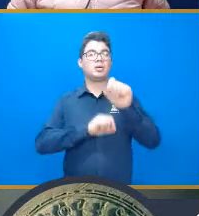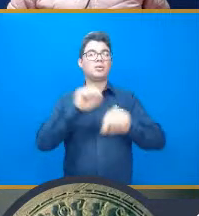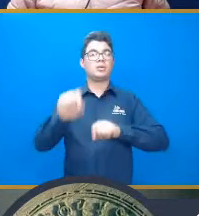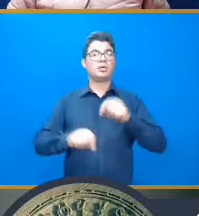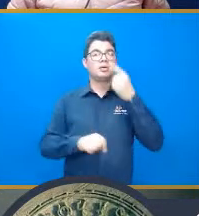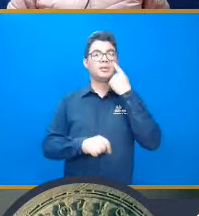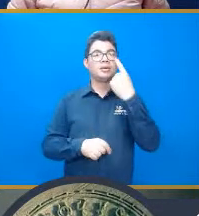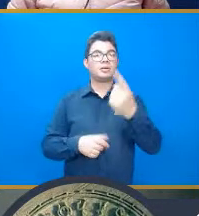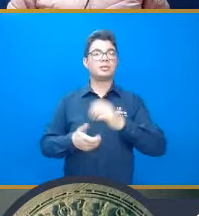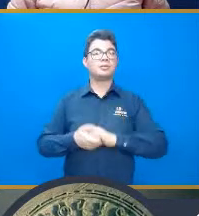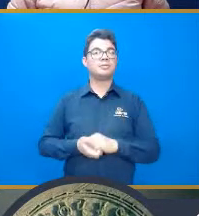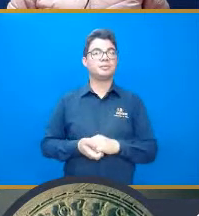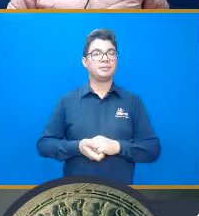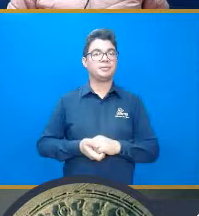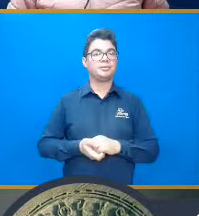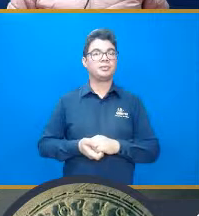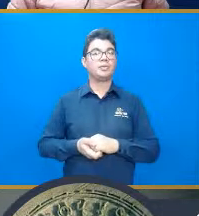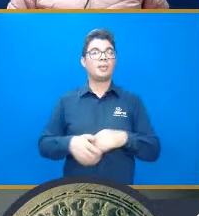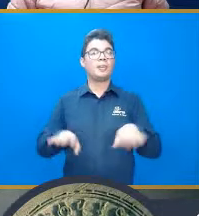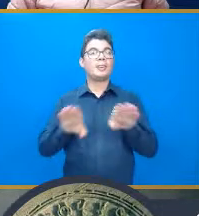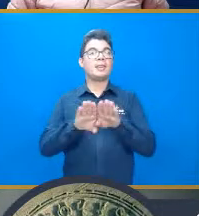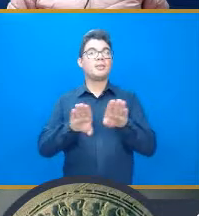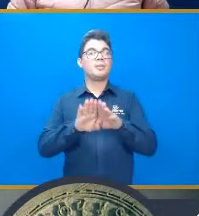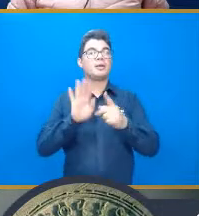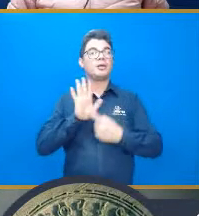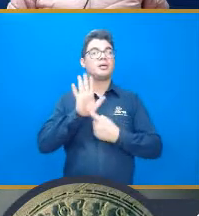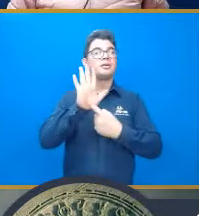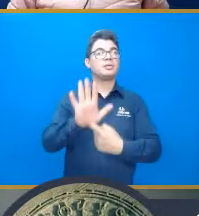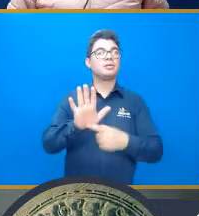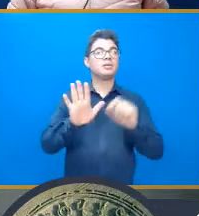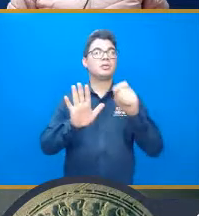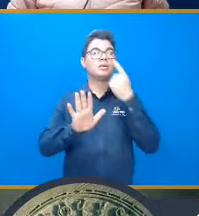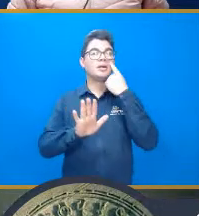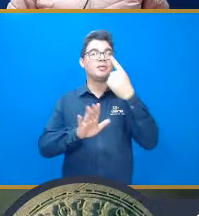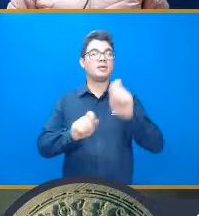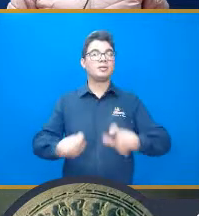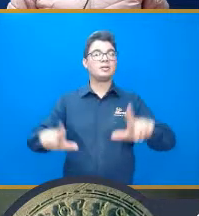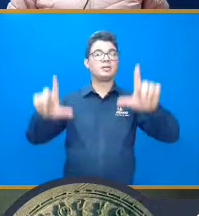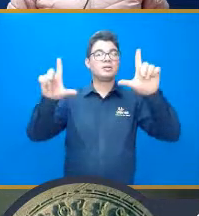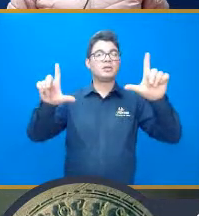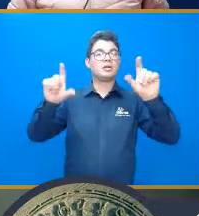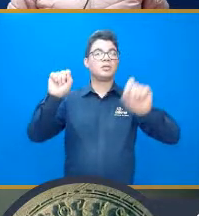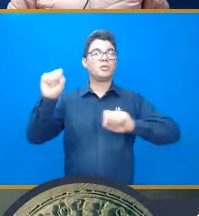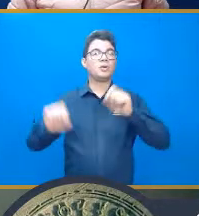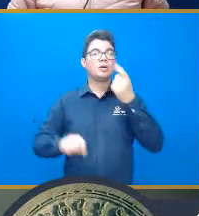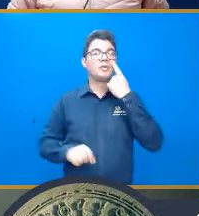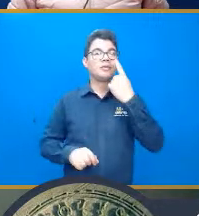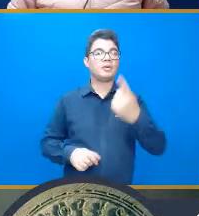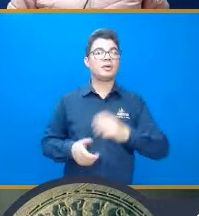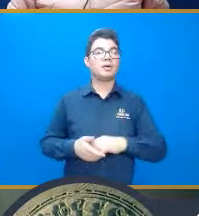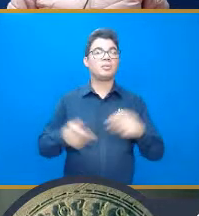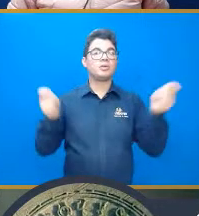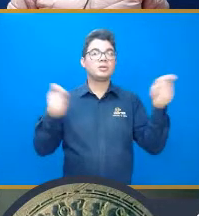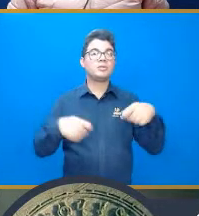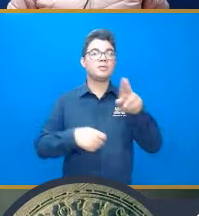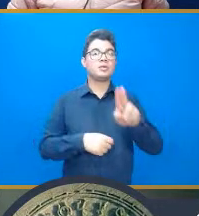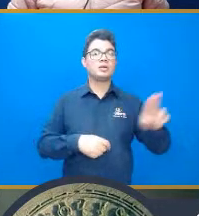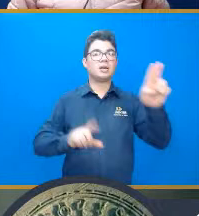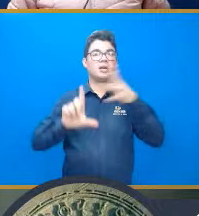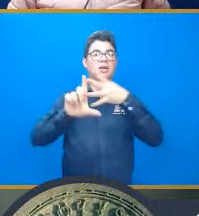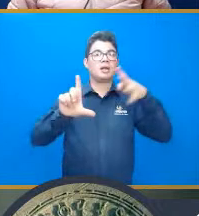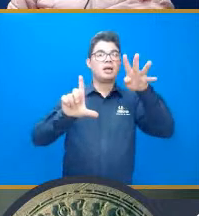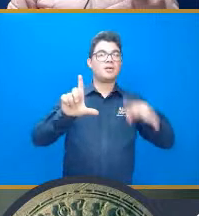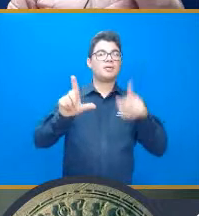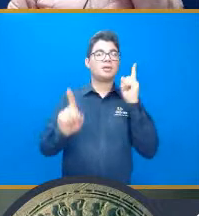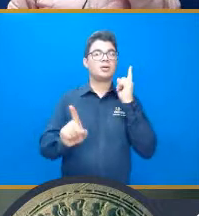assim, apareceu aqui, ah, que legal, né? Apareceu na tela. Seria possível usar um gráfico desse nível para